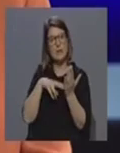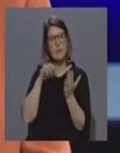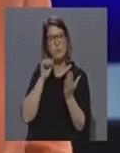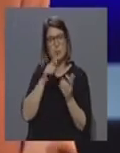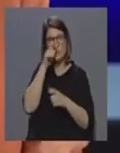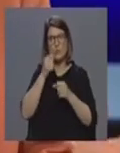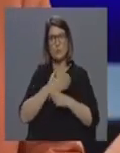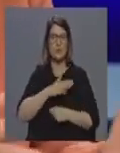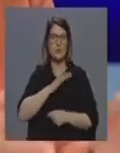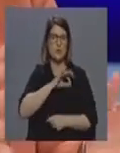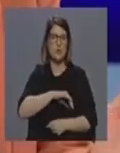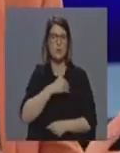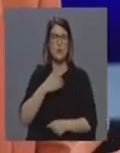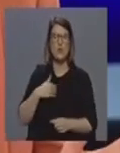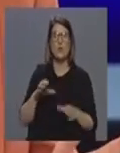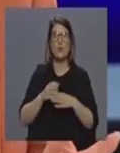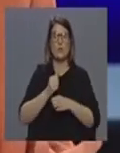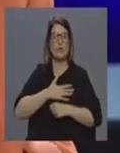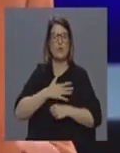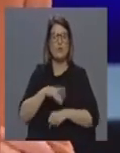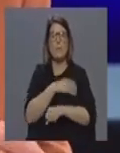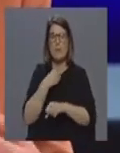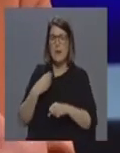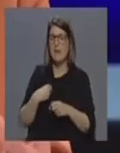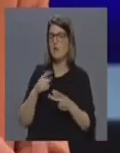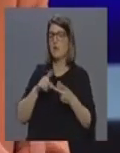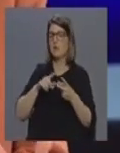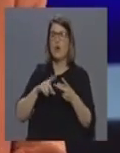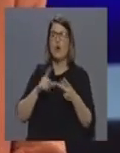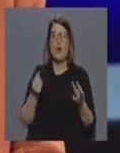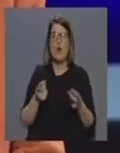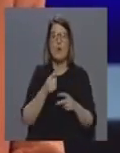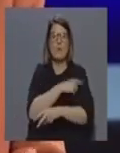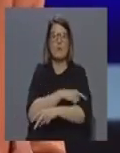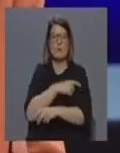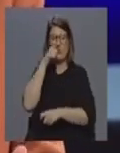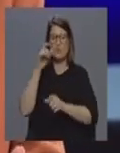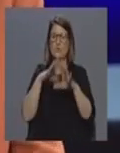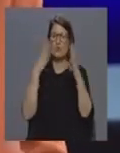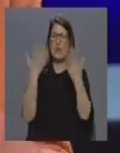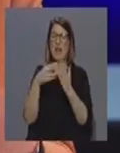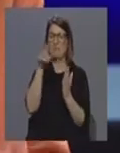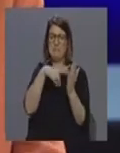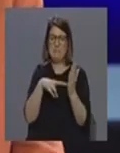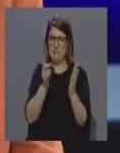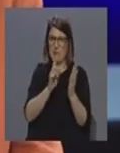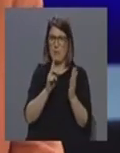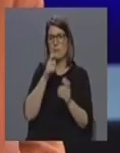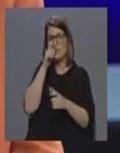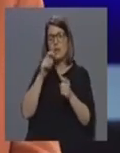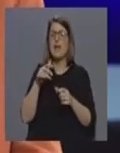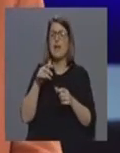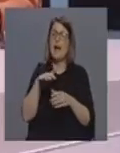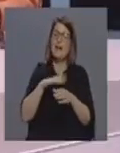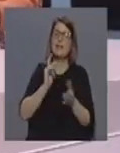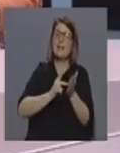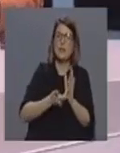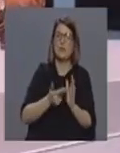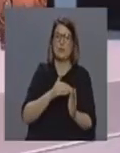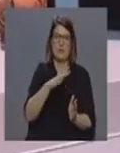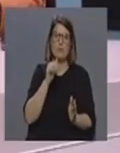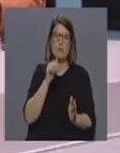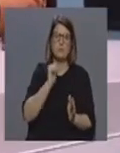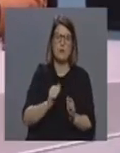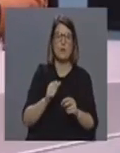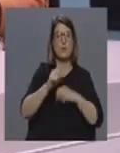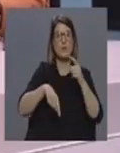profissionais de saúde, médicos, enfermeiros ou outros. Não será talvez uma informação para a população em geral, mas é a informação técnico-científica mais atualizada e que está